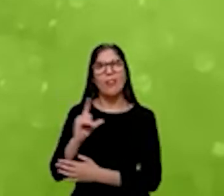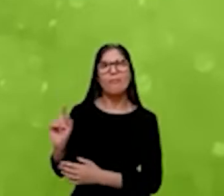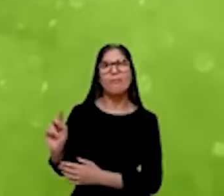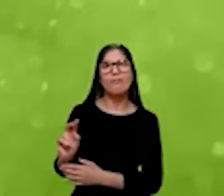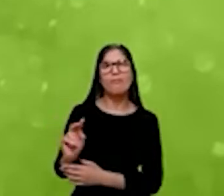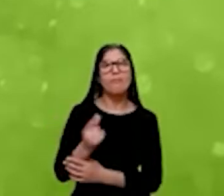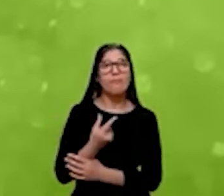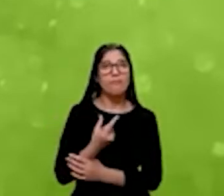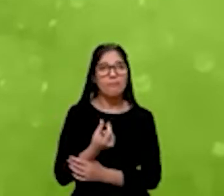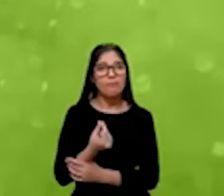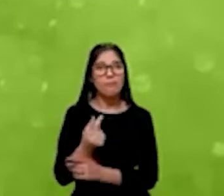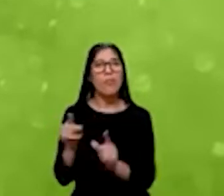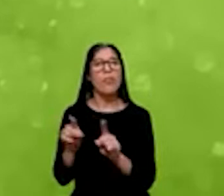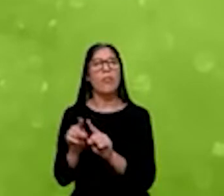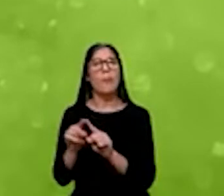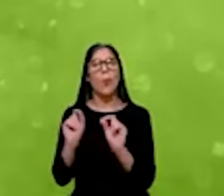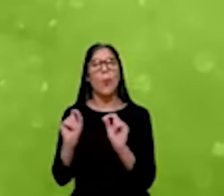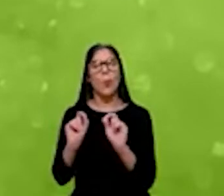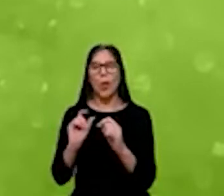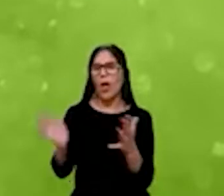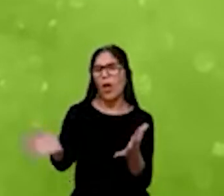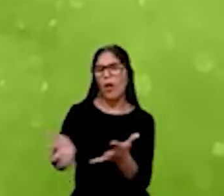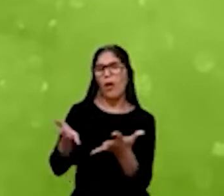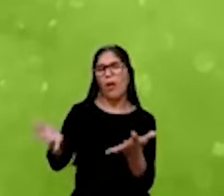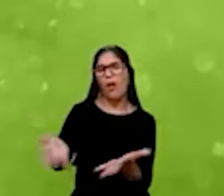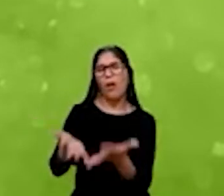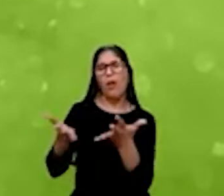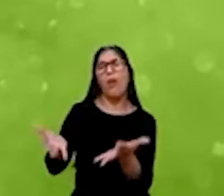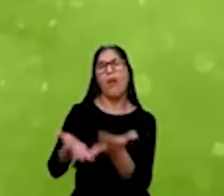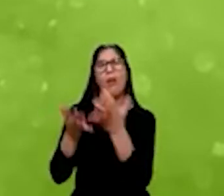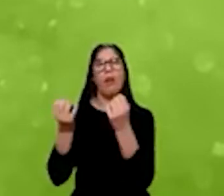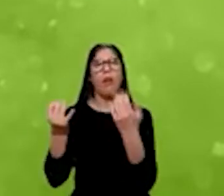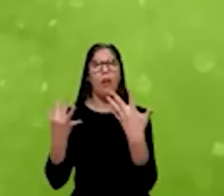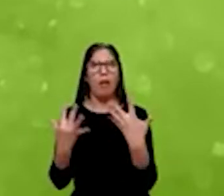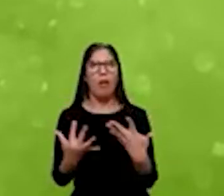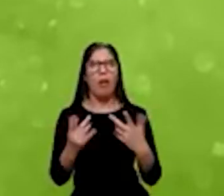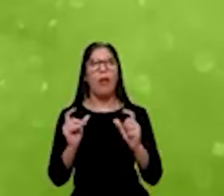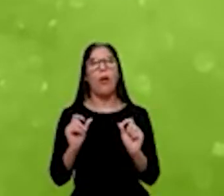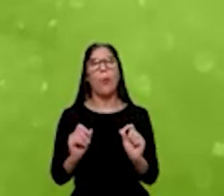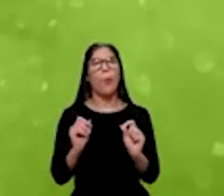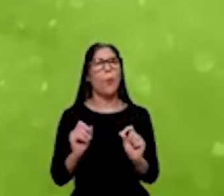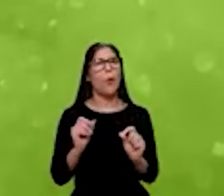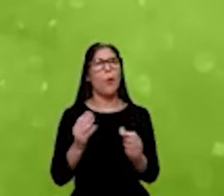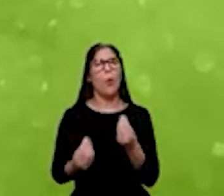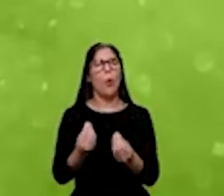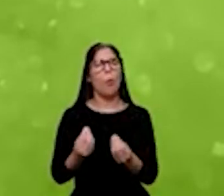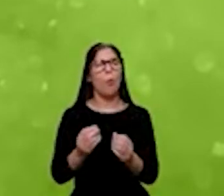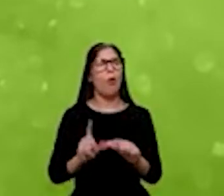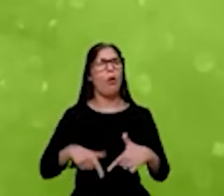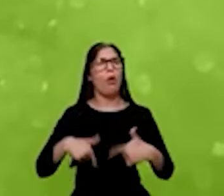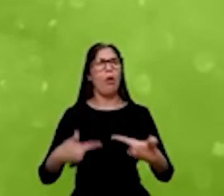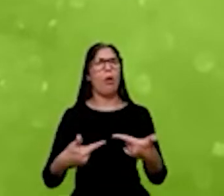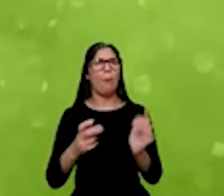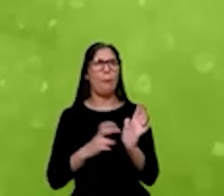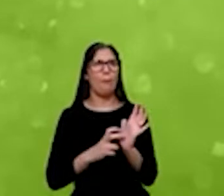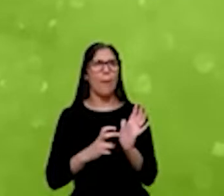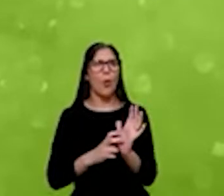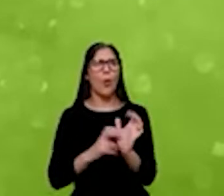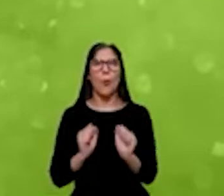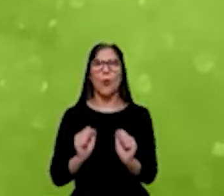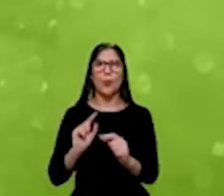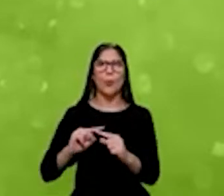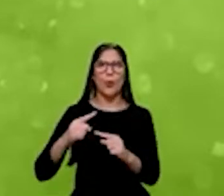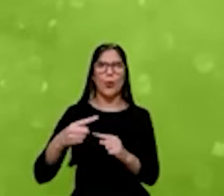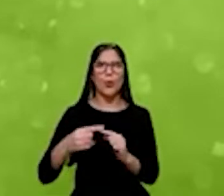estimula, incentiva, multiplica o poder de atuação do banco. Pode passar? E aqui, eu acho que